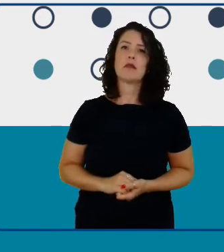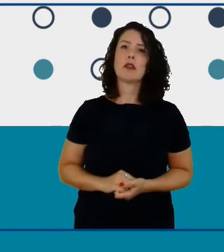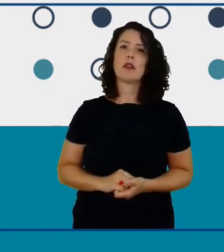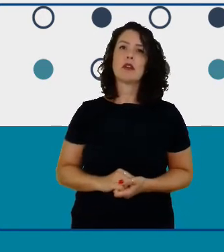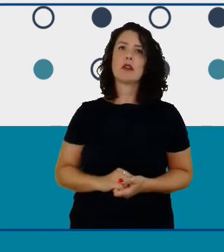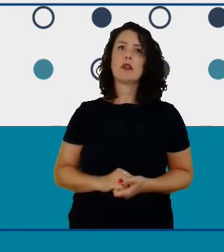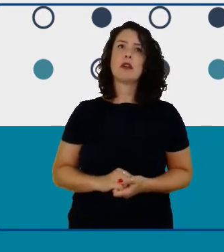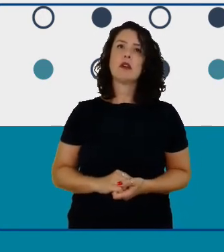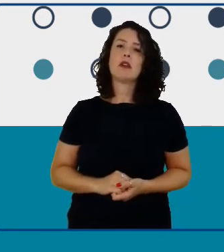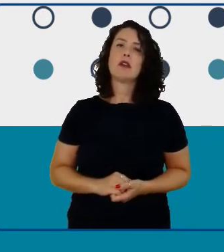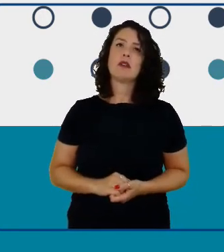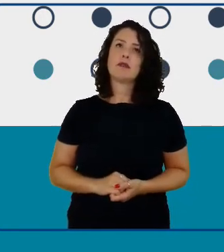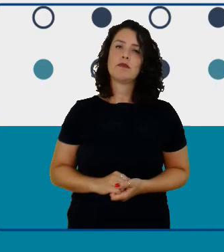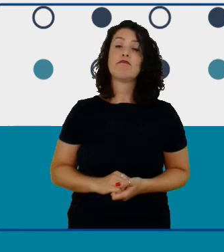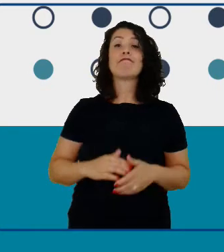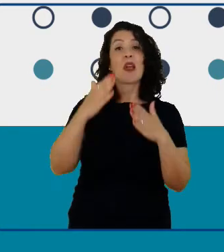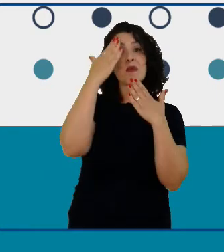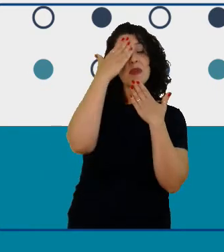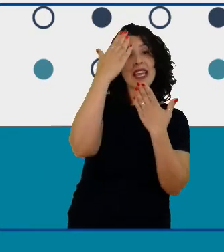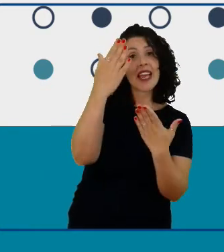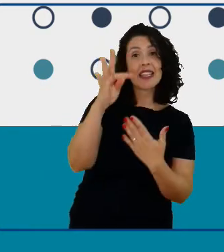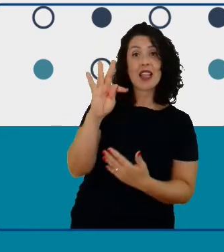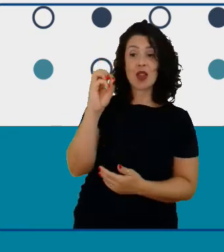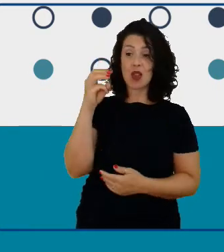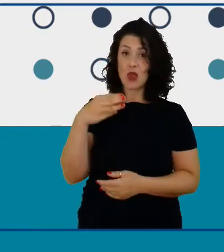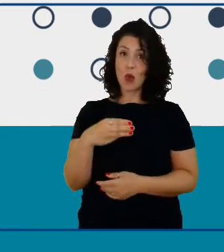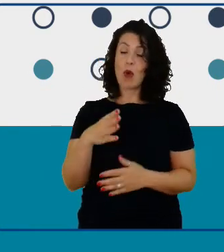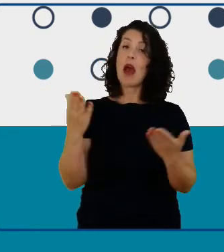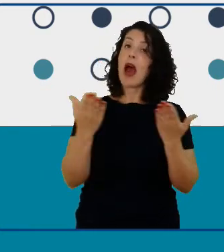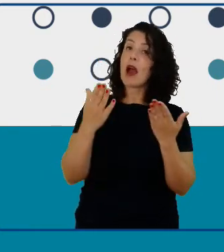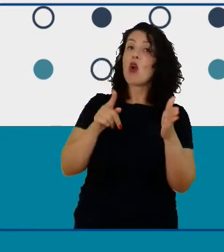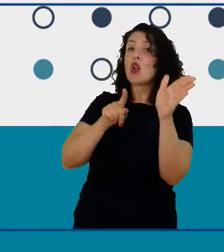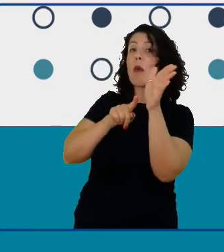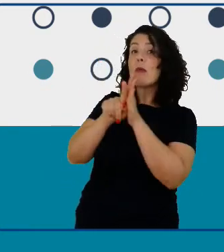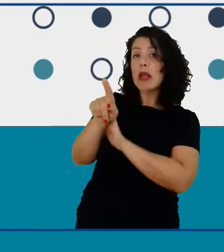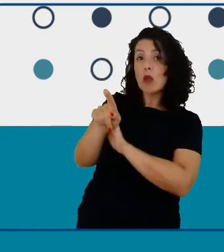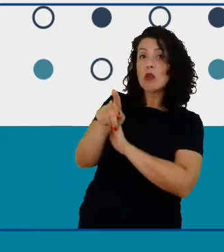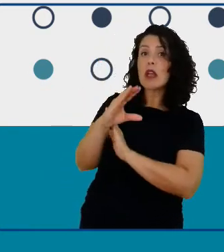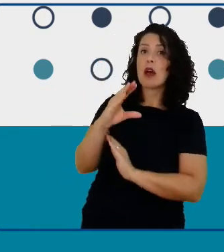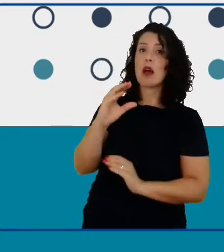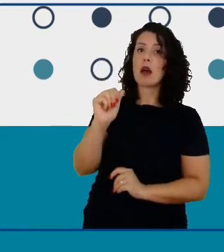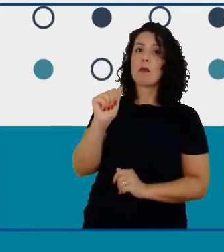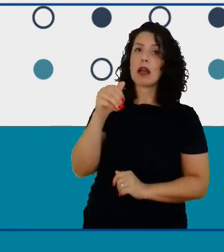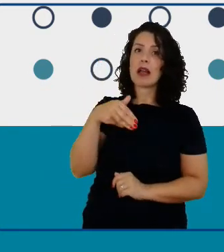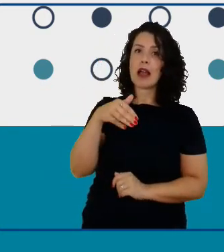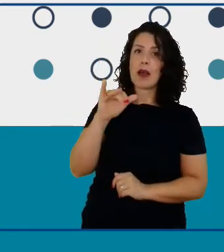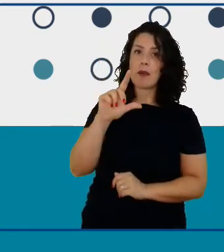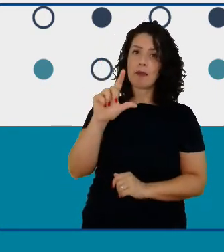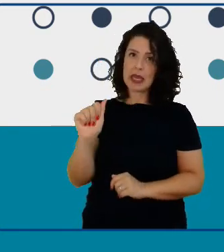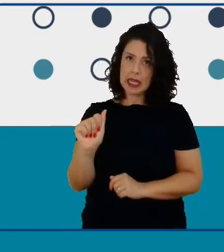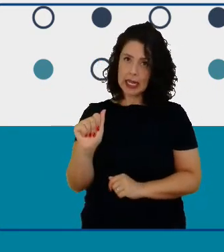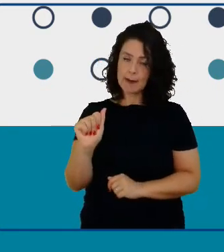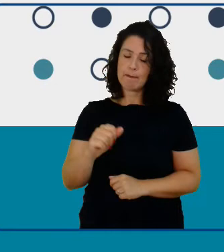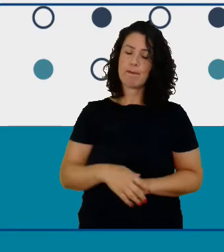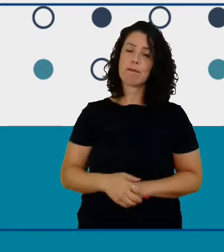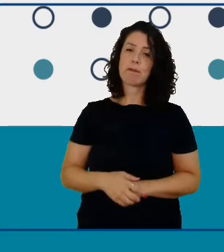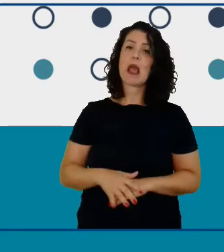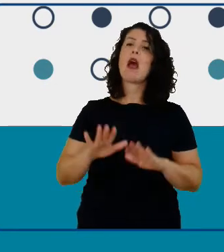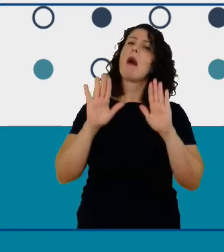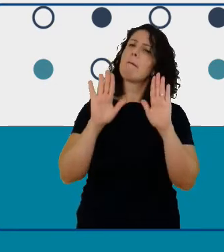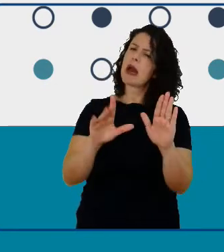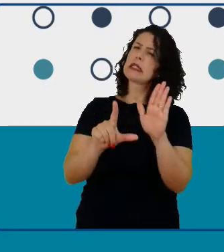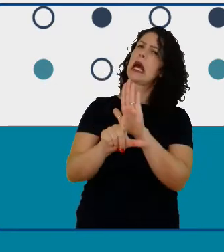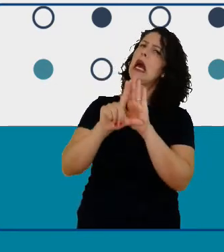Obrigada Tom e agora eu tenho uma pergunta para Camila mas antes da pergunta eu quero